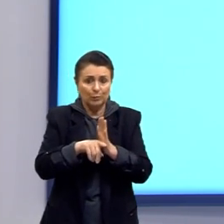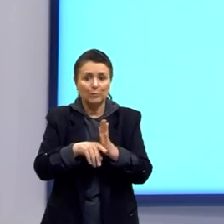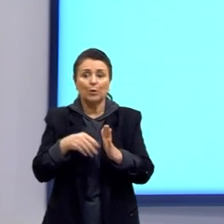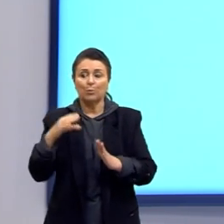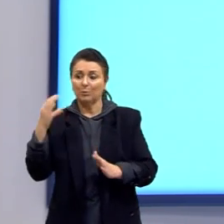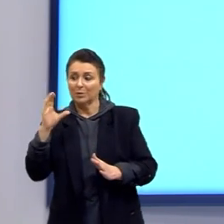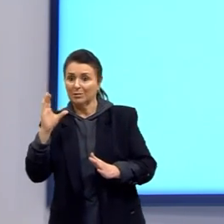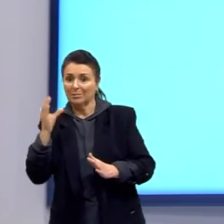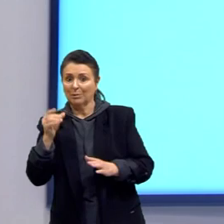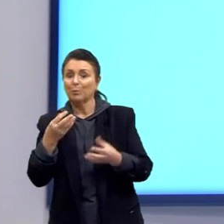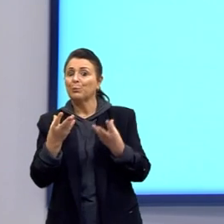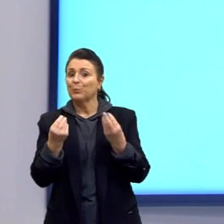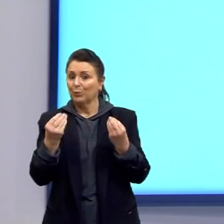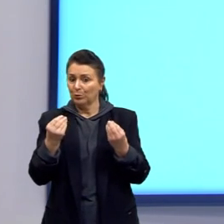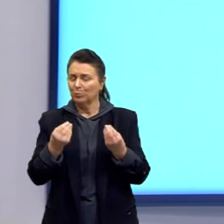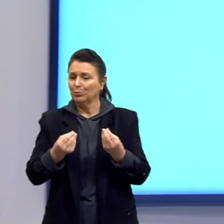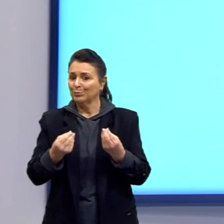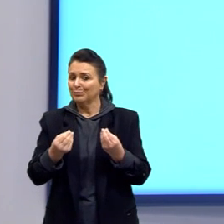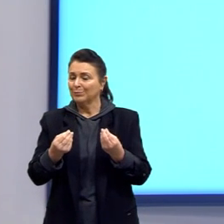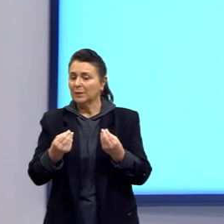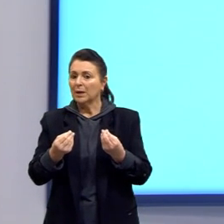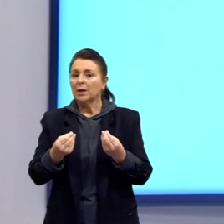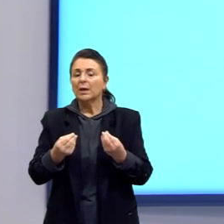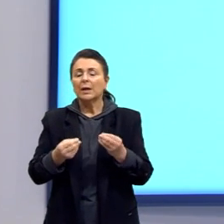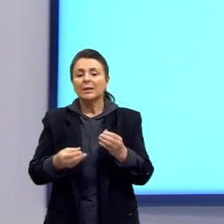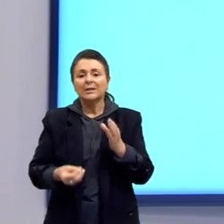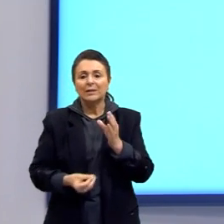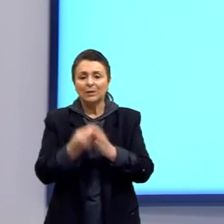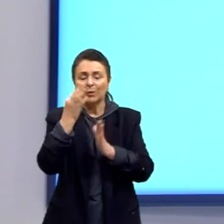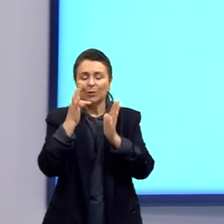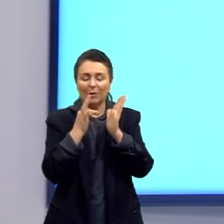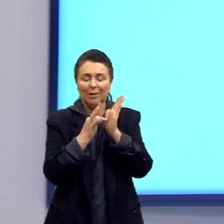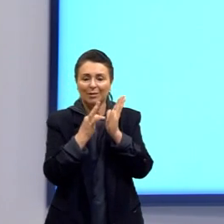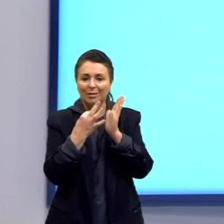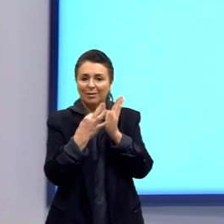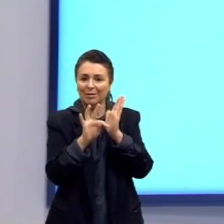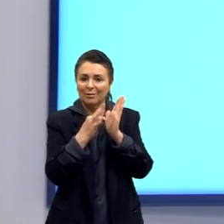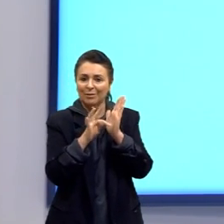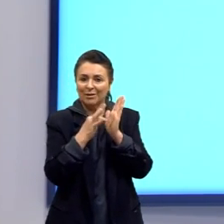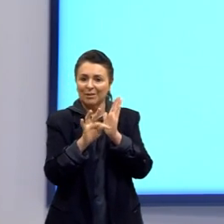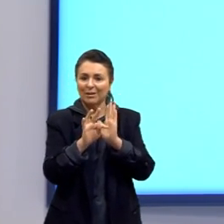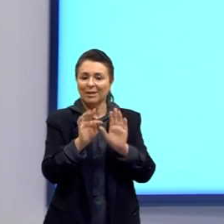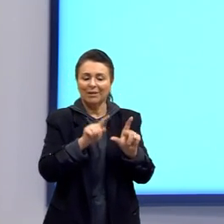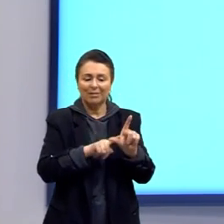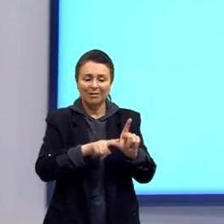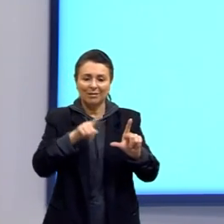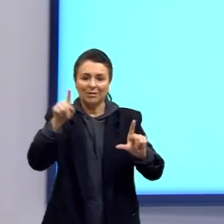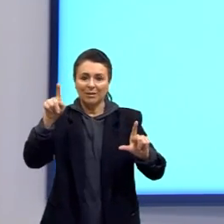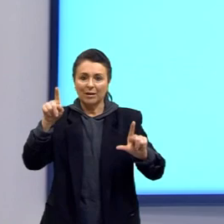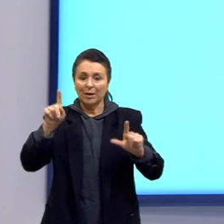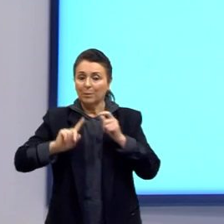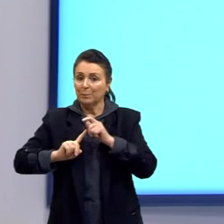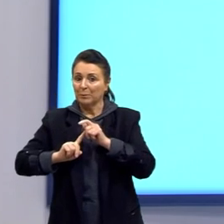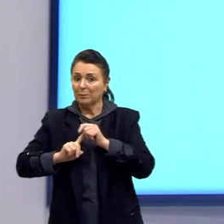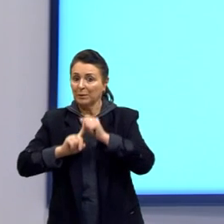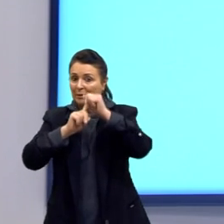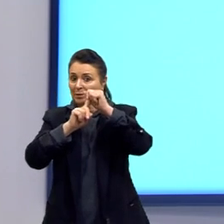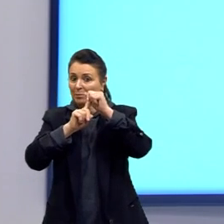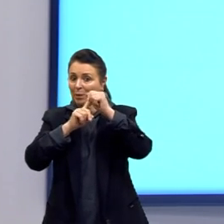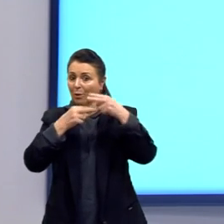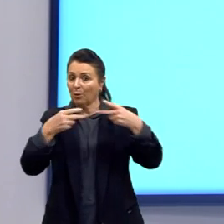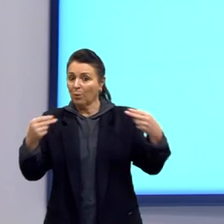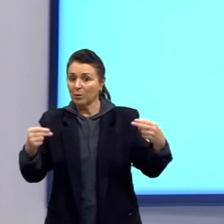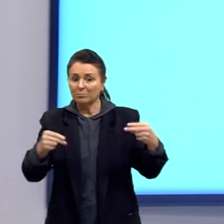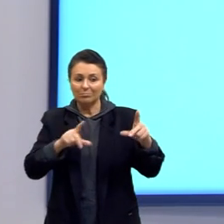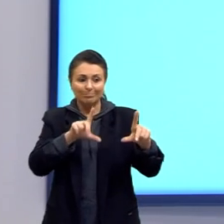muitos. Então, ele formou a teoria da evolução, que tem como principal mecanismo a seleção